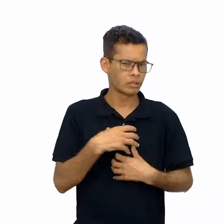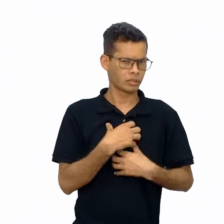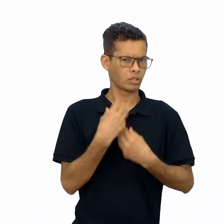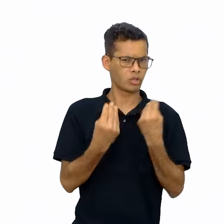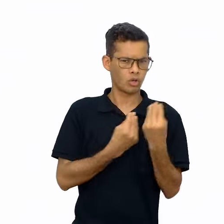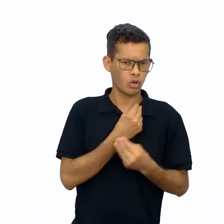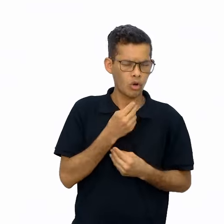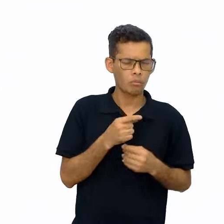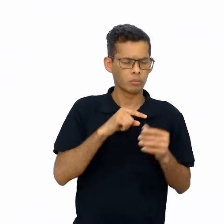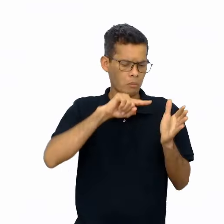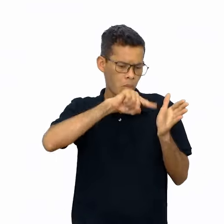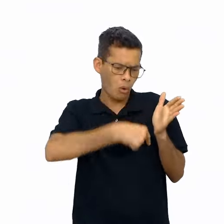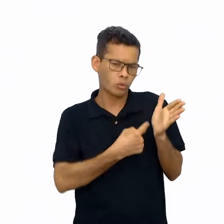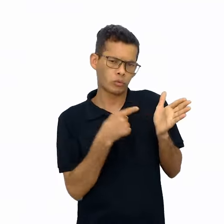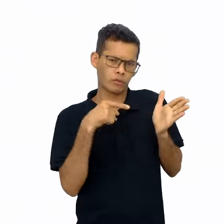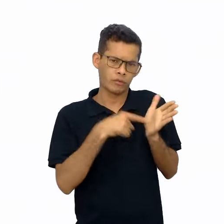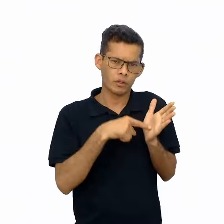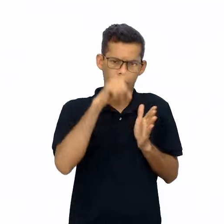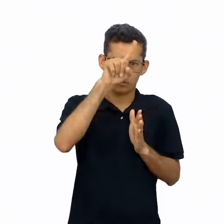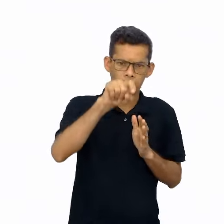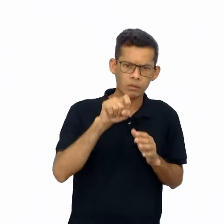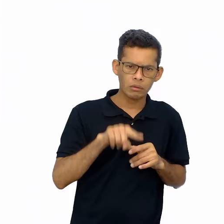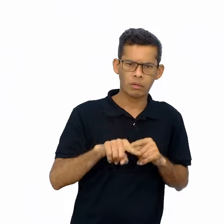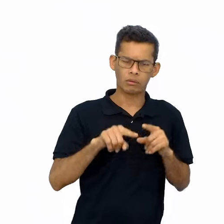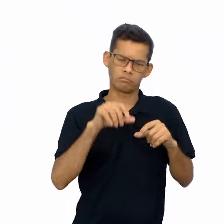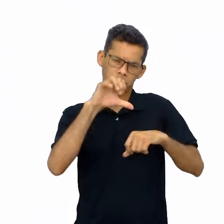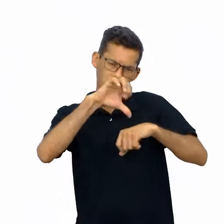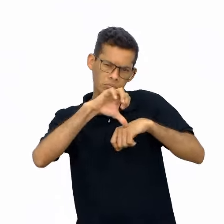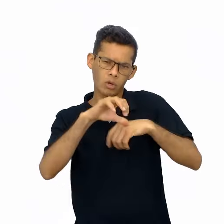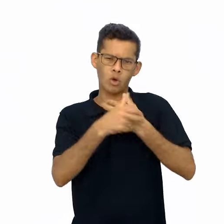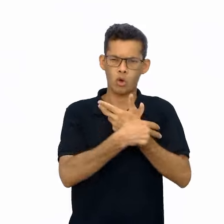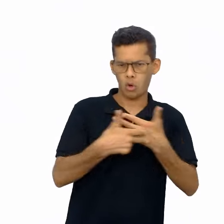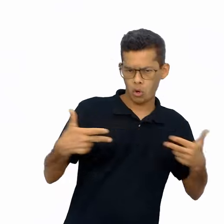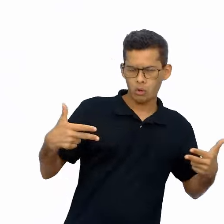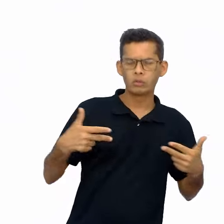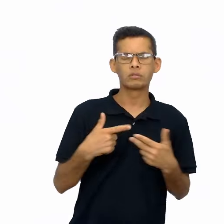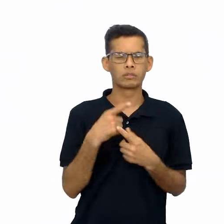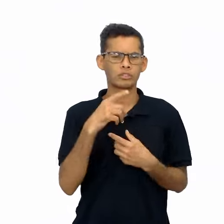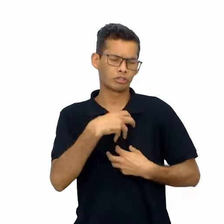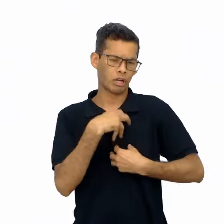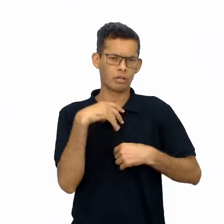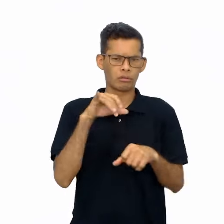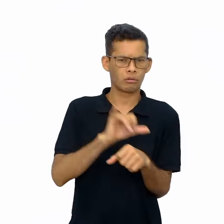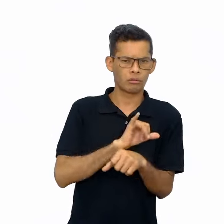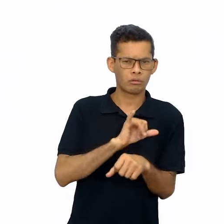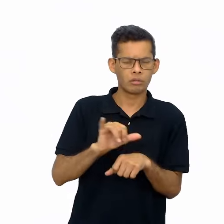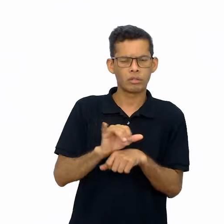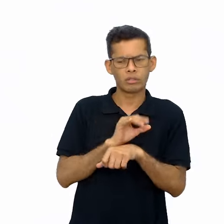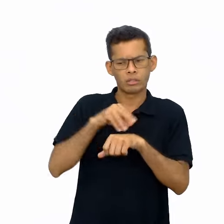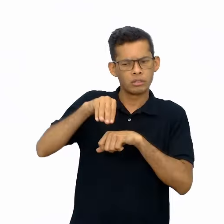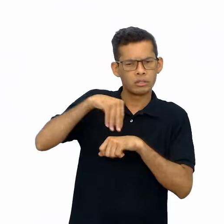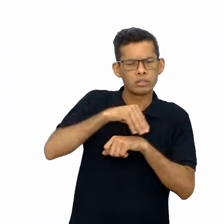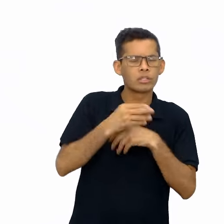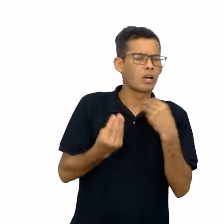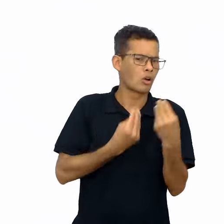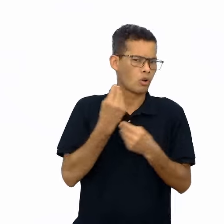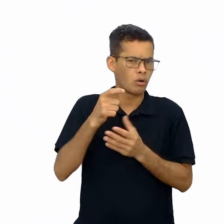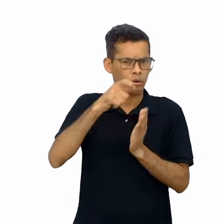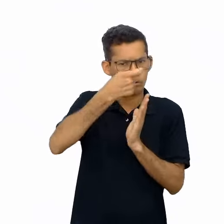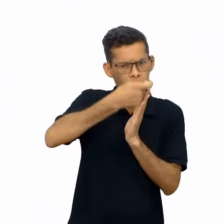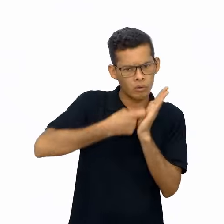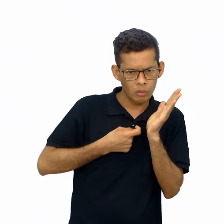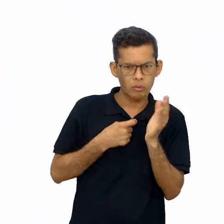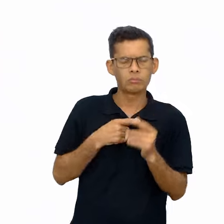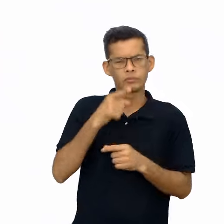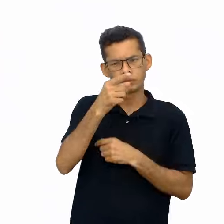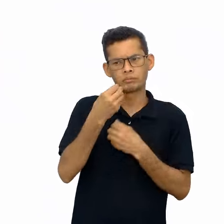sinais de pontuação, sequenciação dos acontecimentos, formas de dizer, típicas do texto escrito. E devolva à turma